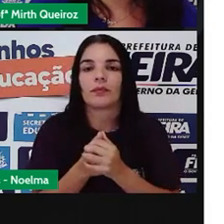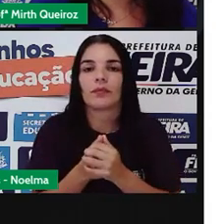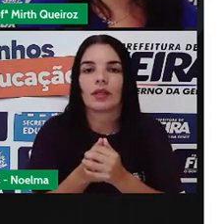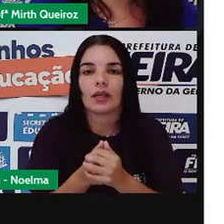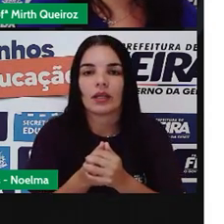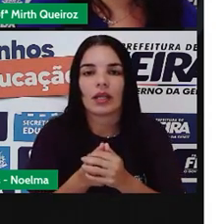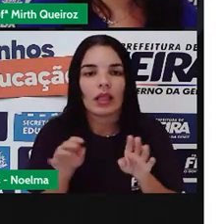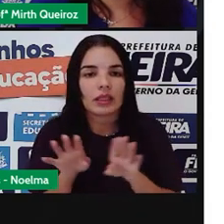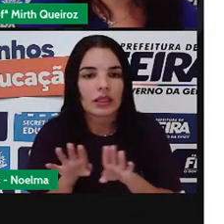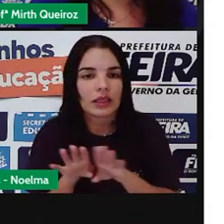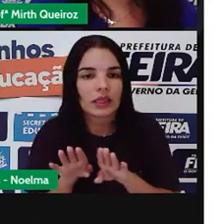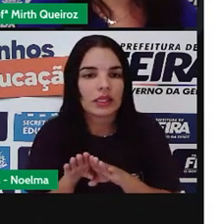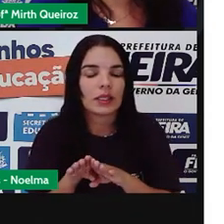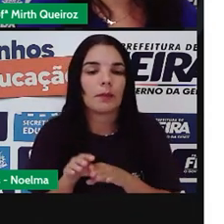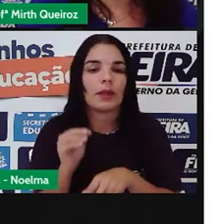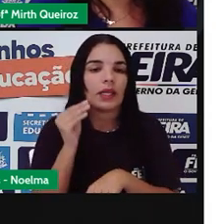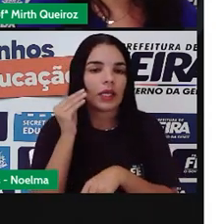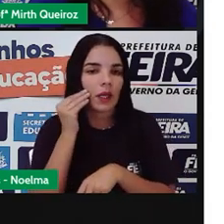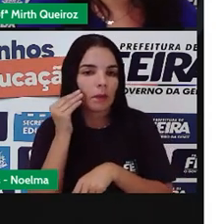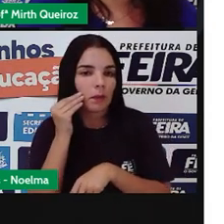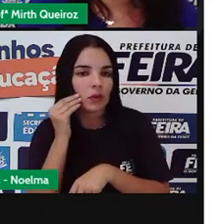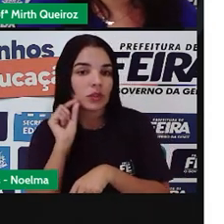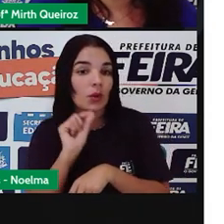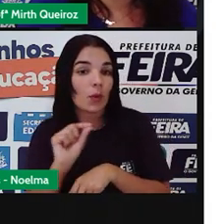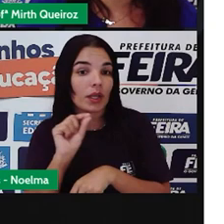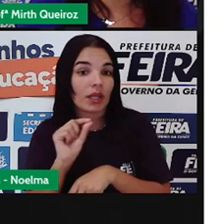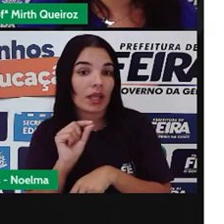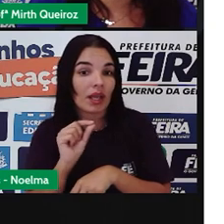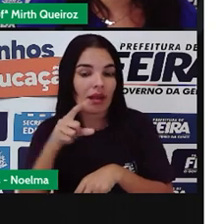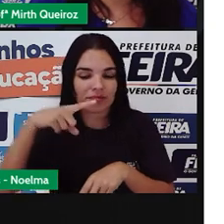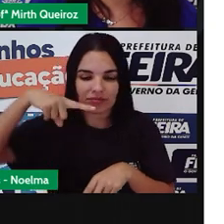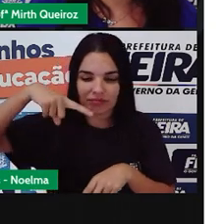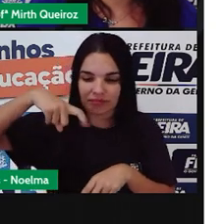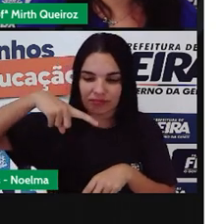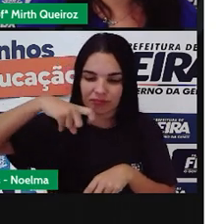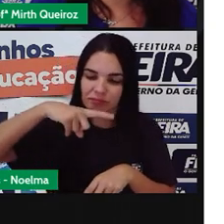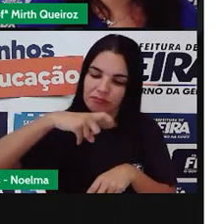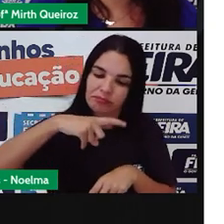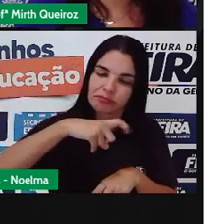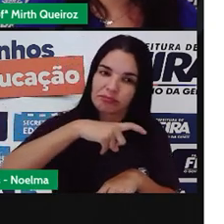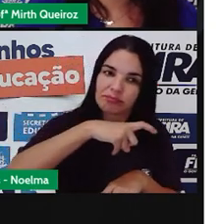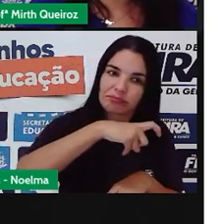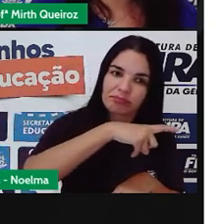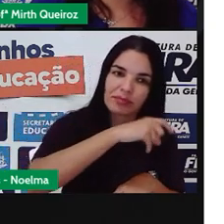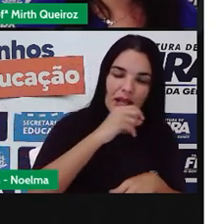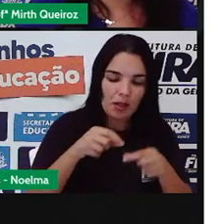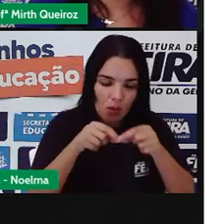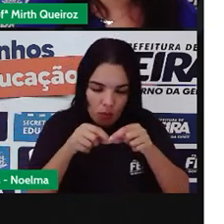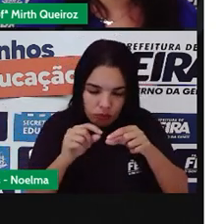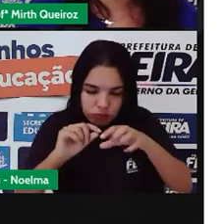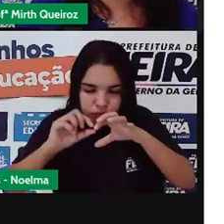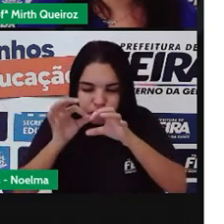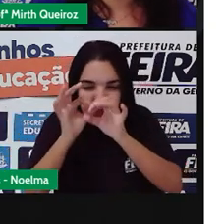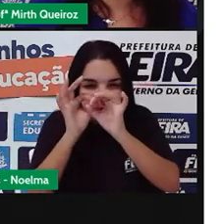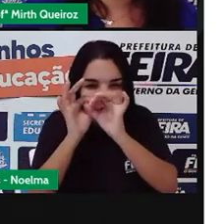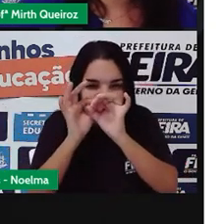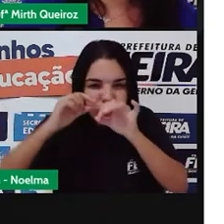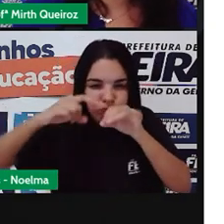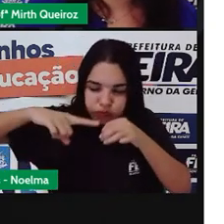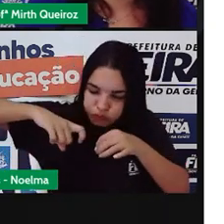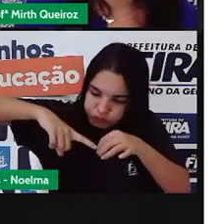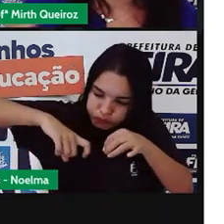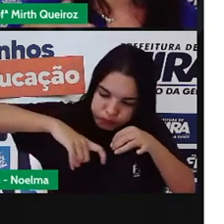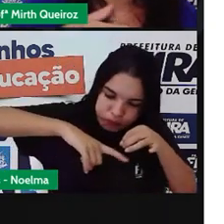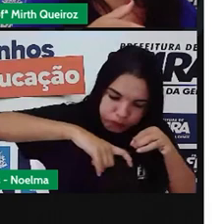é o nutriente do solo. Elas cavam galerias no solo, são pequenos buraquinhos, né? Ali,